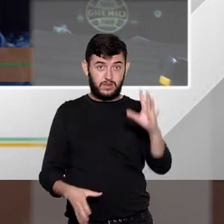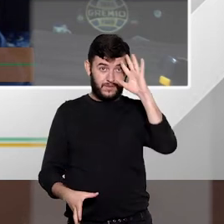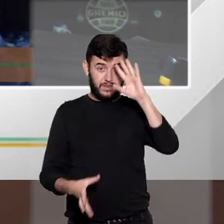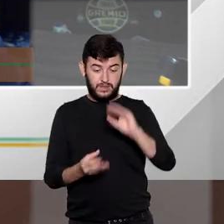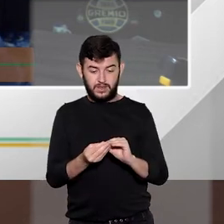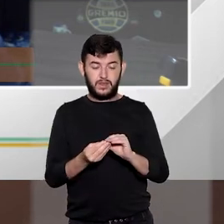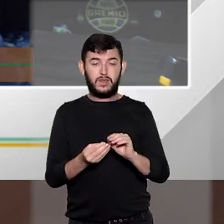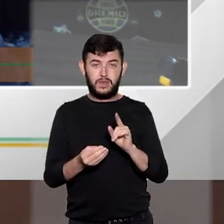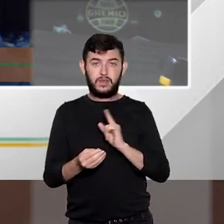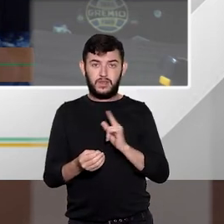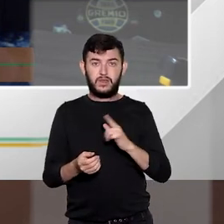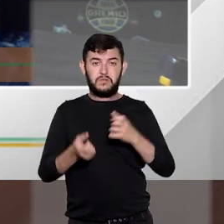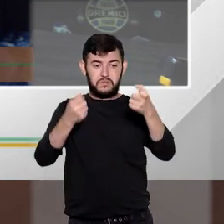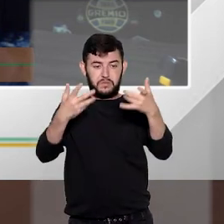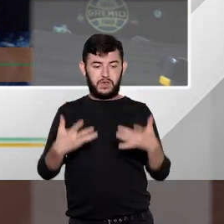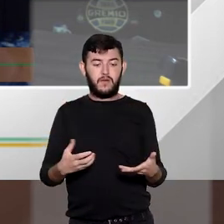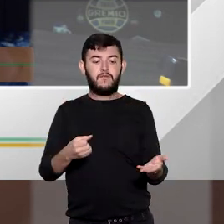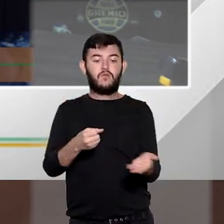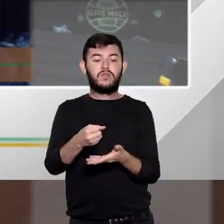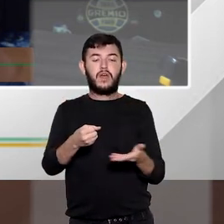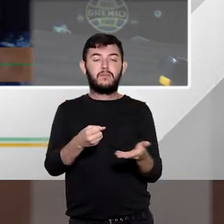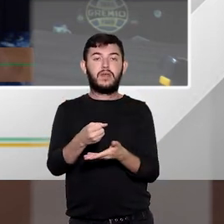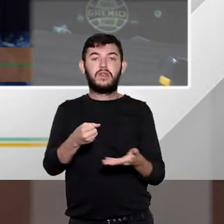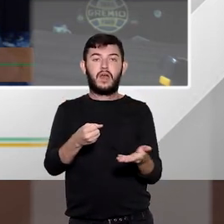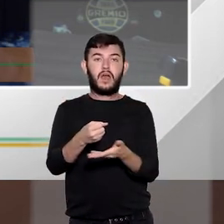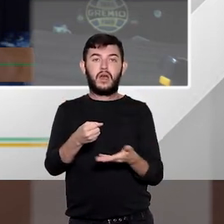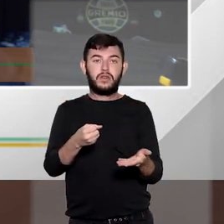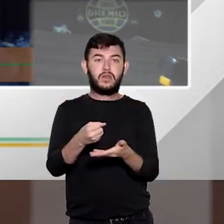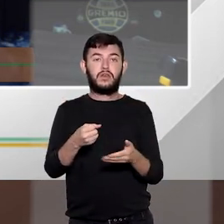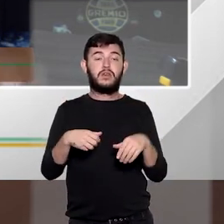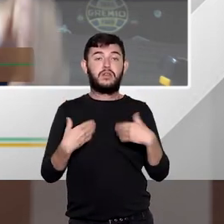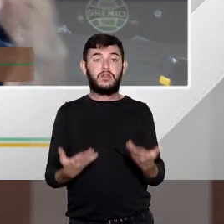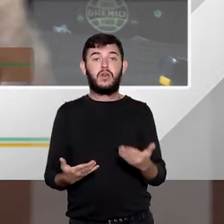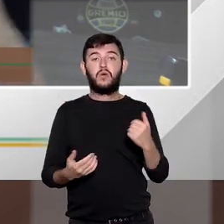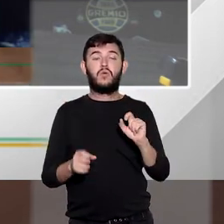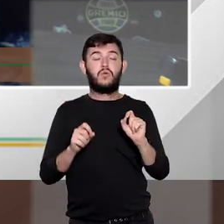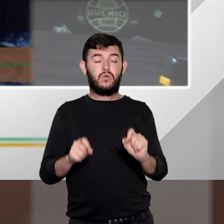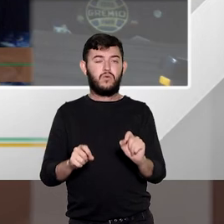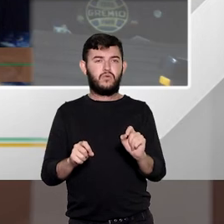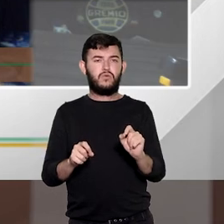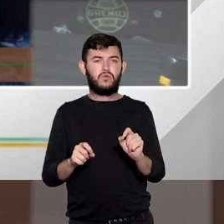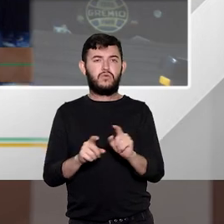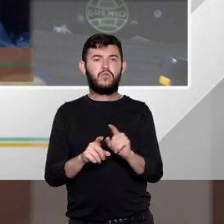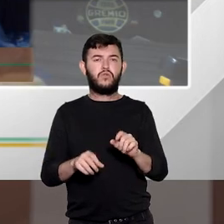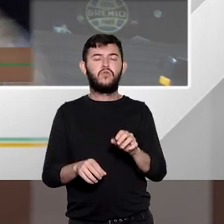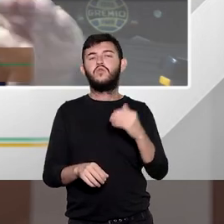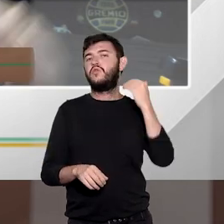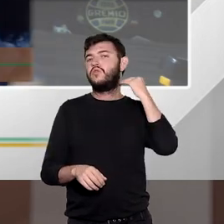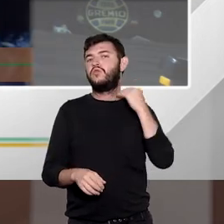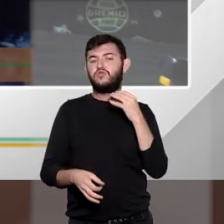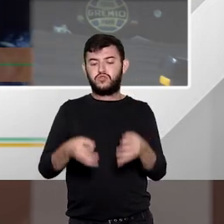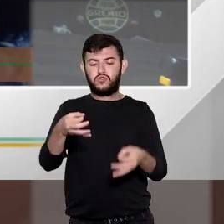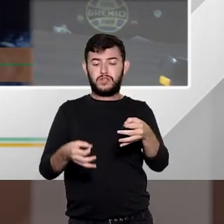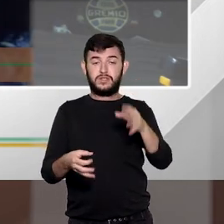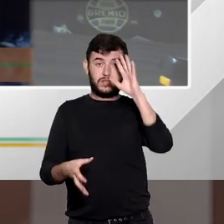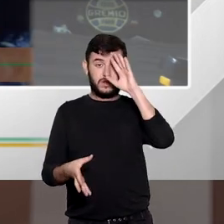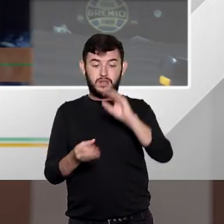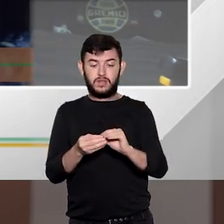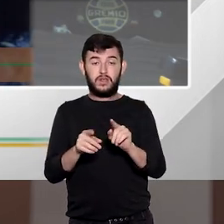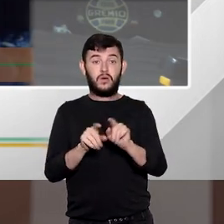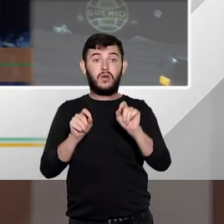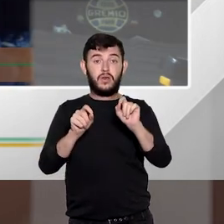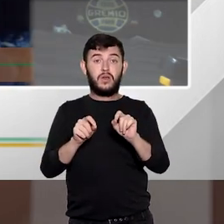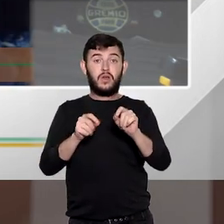juiz verificando o caso concreto que estava perto dos fatos considerou que era caso de compensação e o STJ